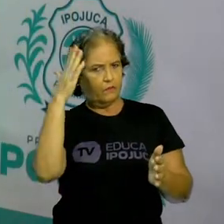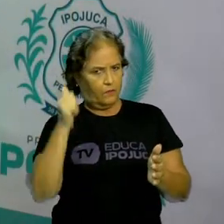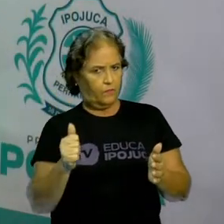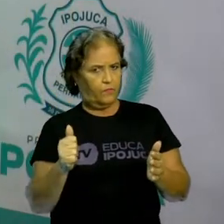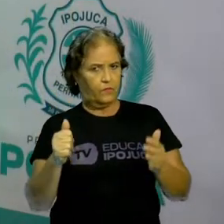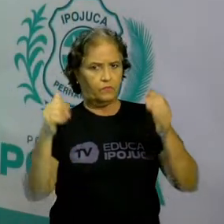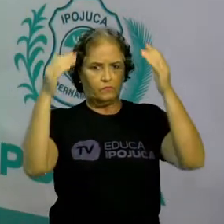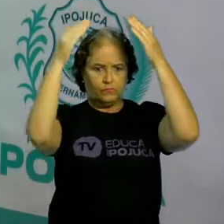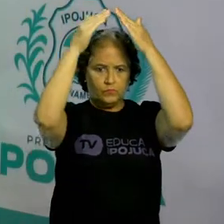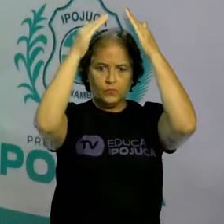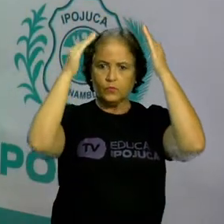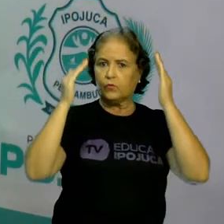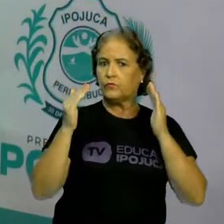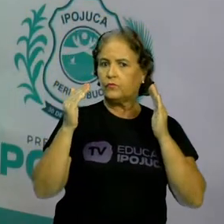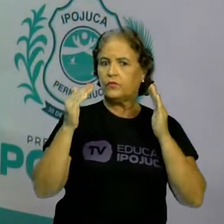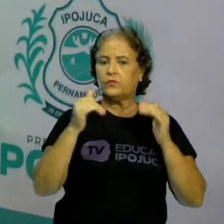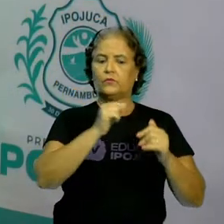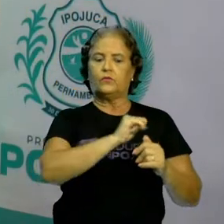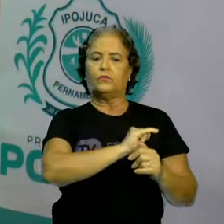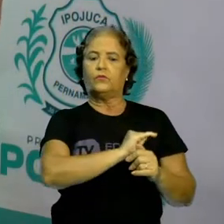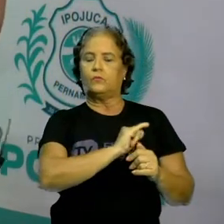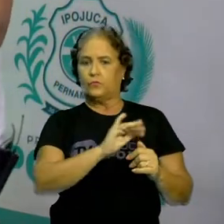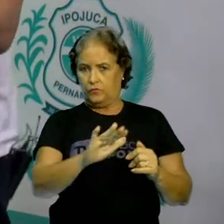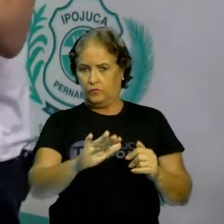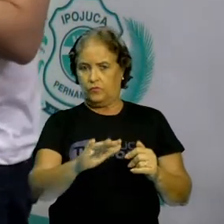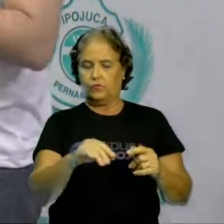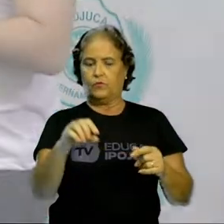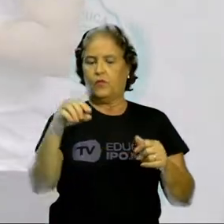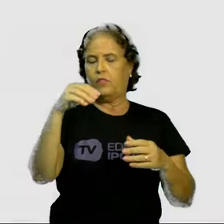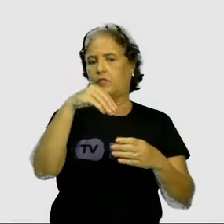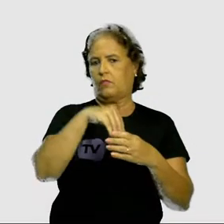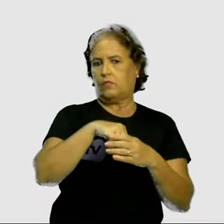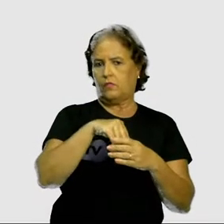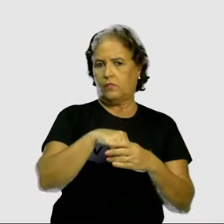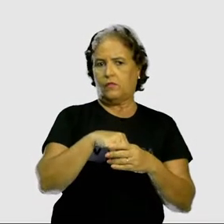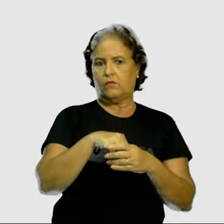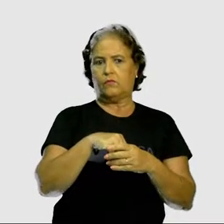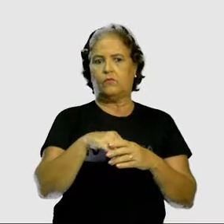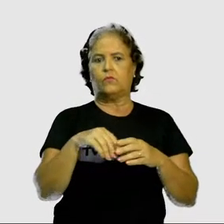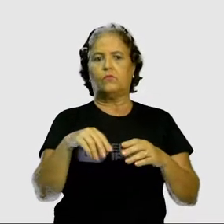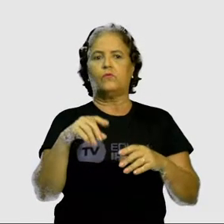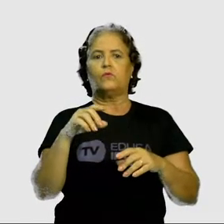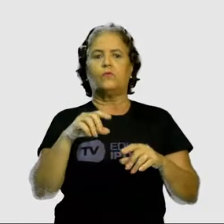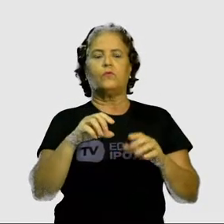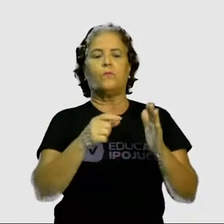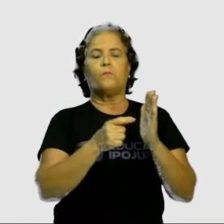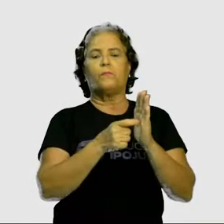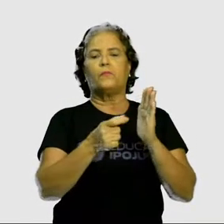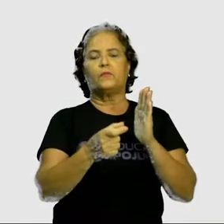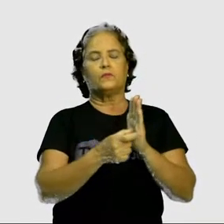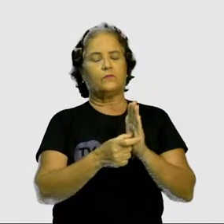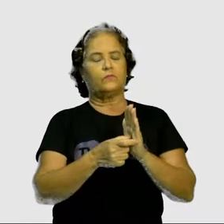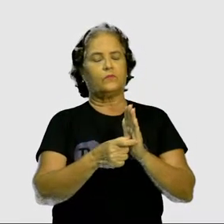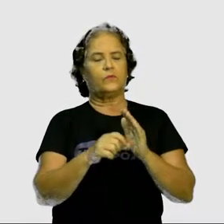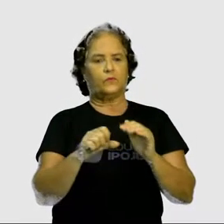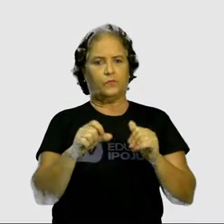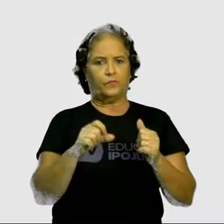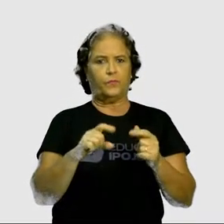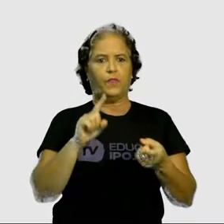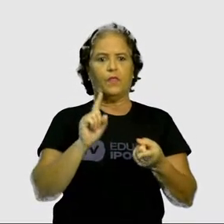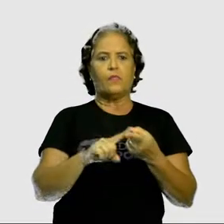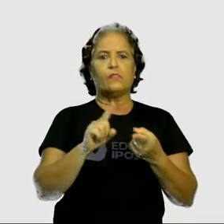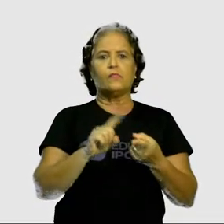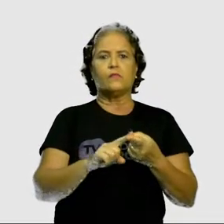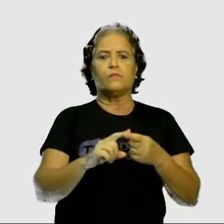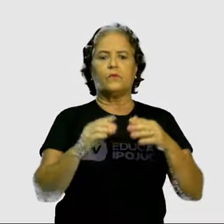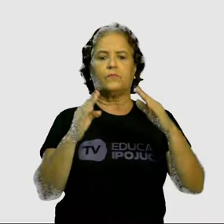histórico da cidade. Ok? Nós teremos também a Igreja Matriz de Nossa Senhora do Oco. A Igreja Matriz de Nossa